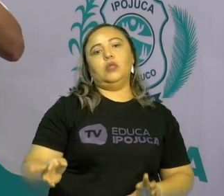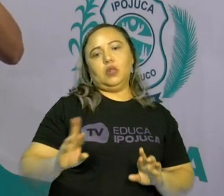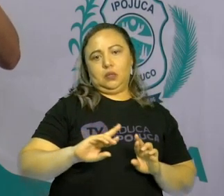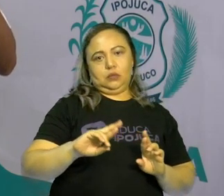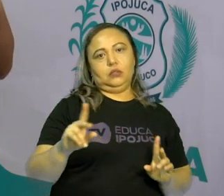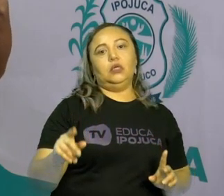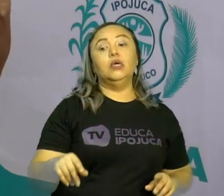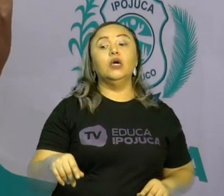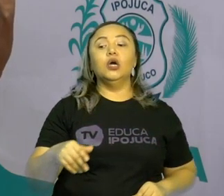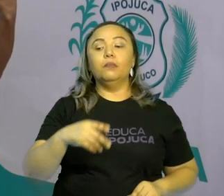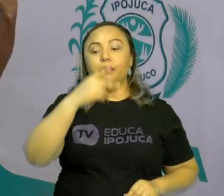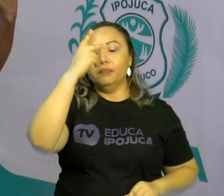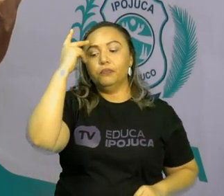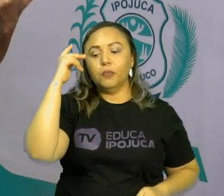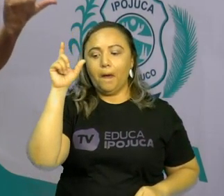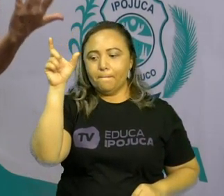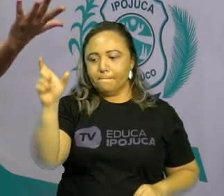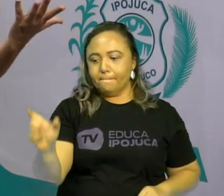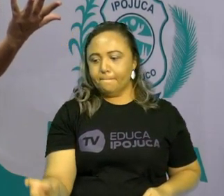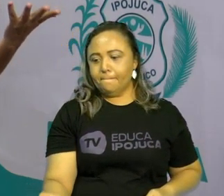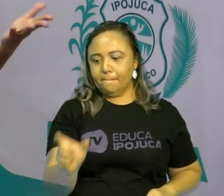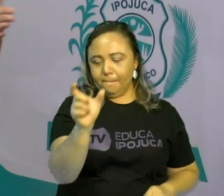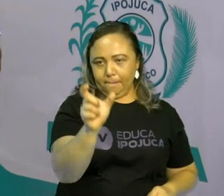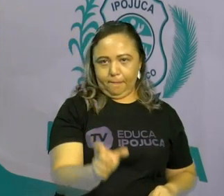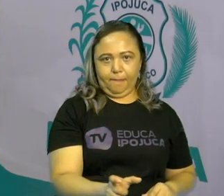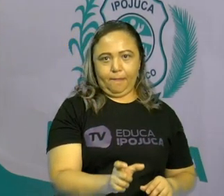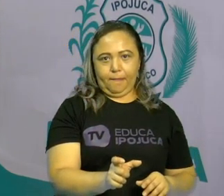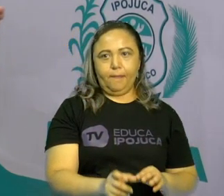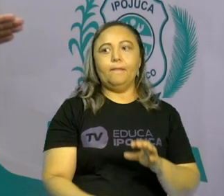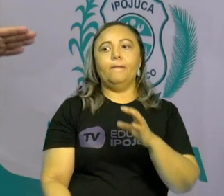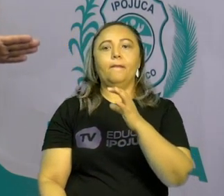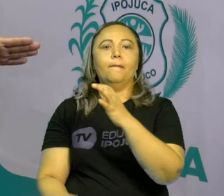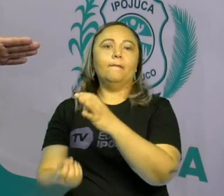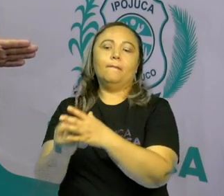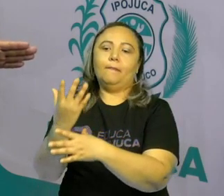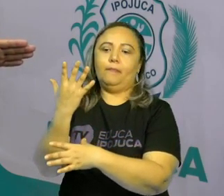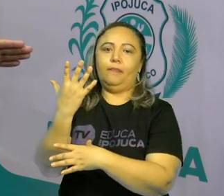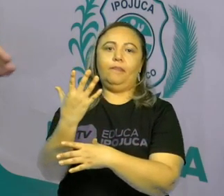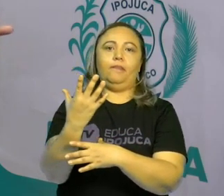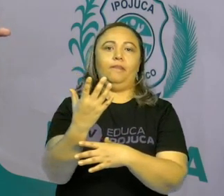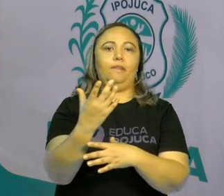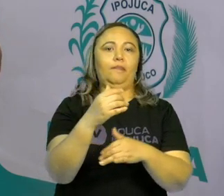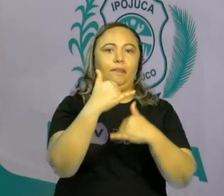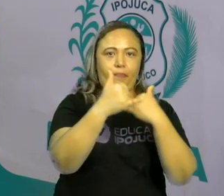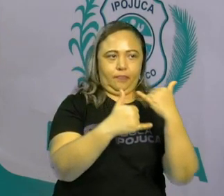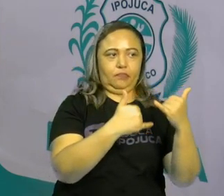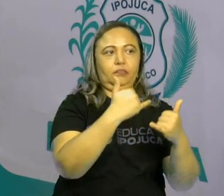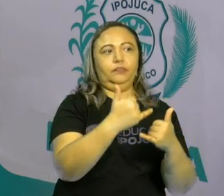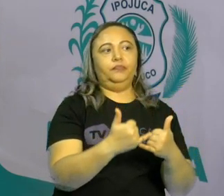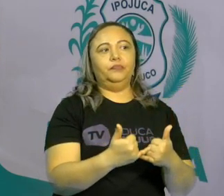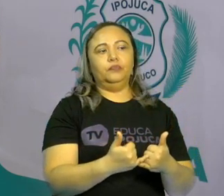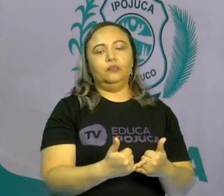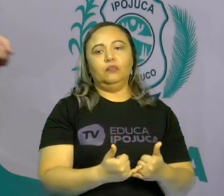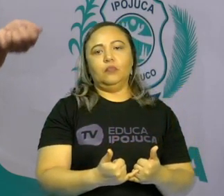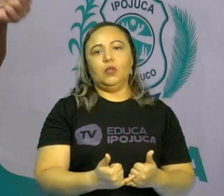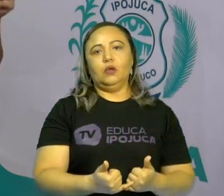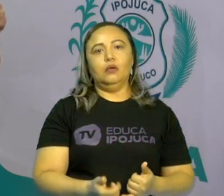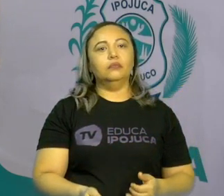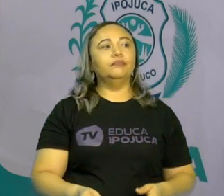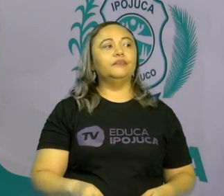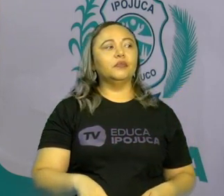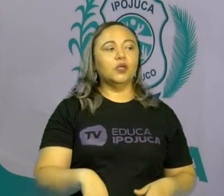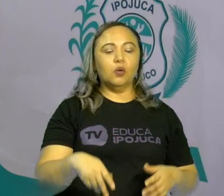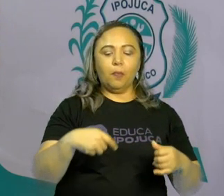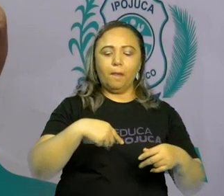Elas são criadas pelas pessoas ao longo do tempo. Hoje a gente brinca de amarelinha. E nossos pais brincarem de amarelinha. A